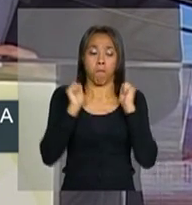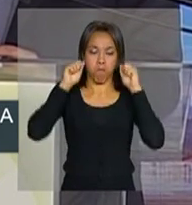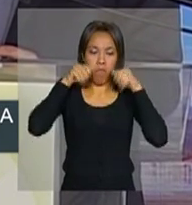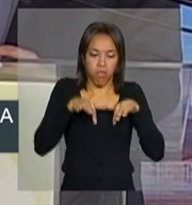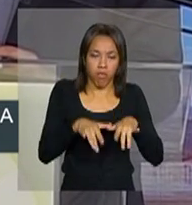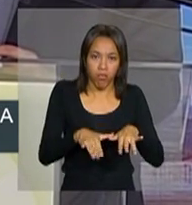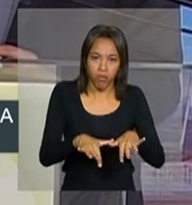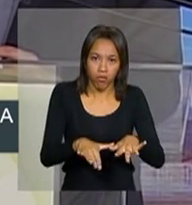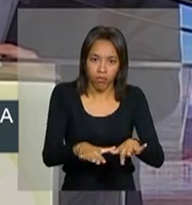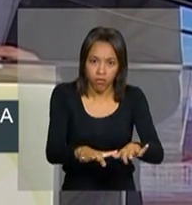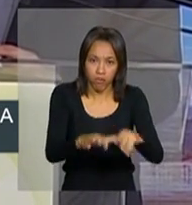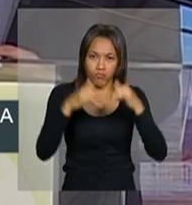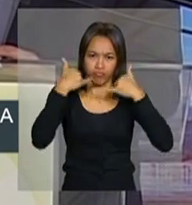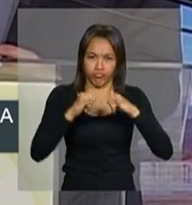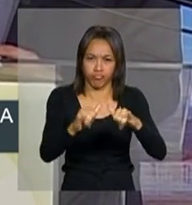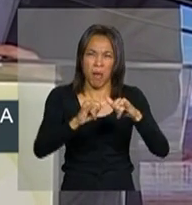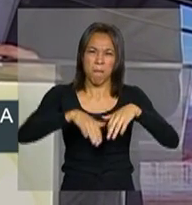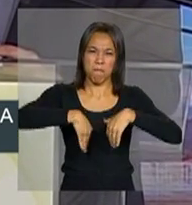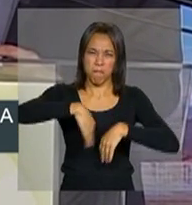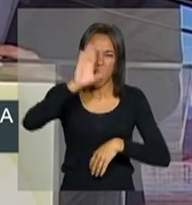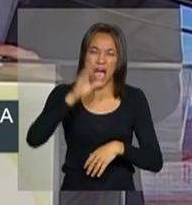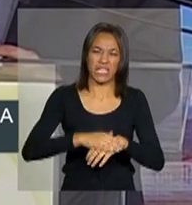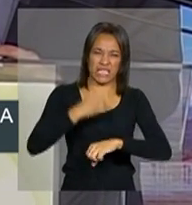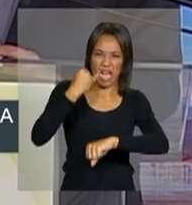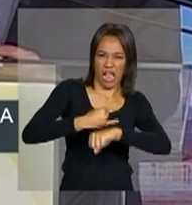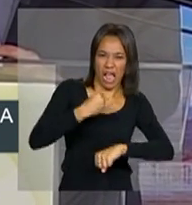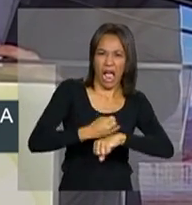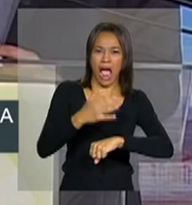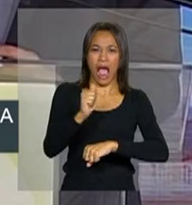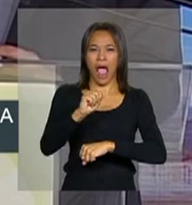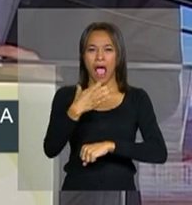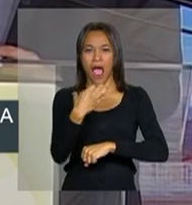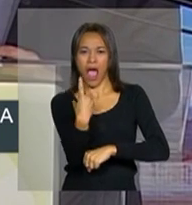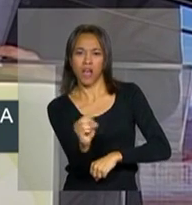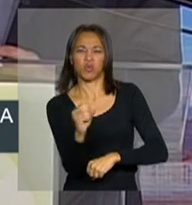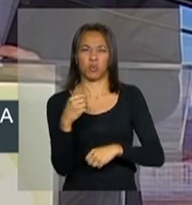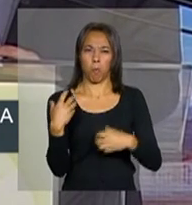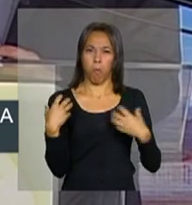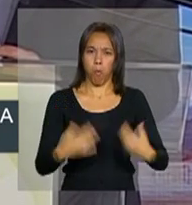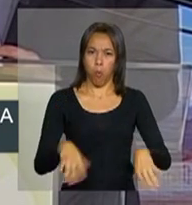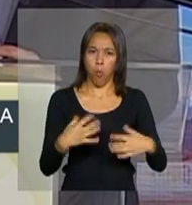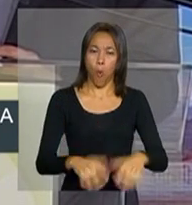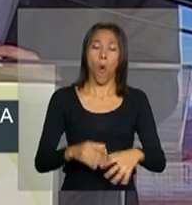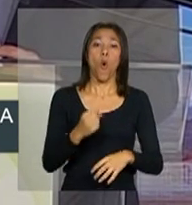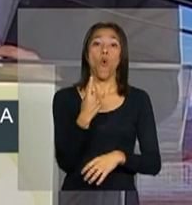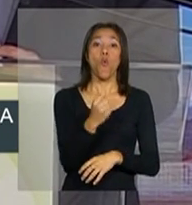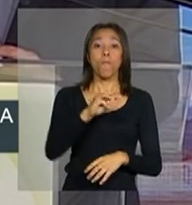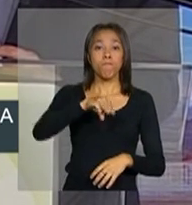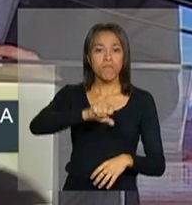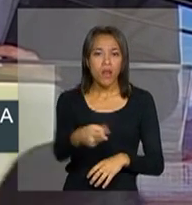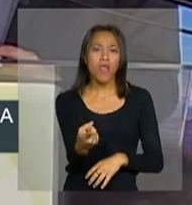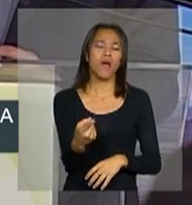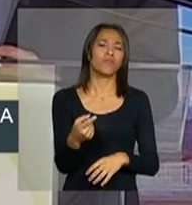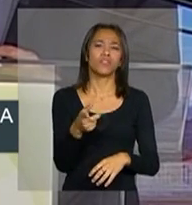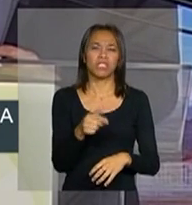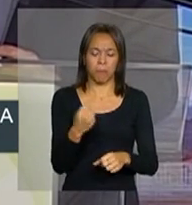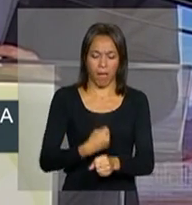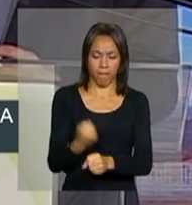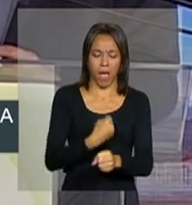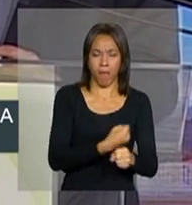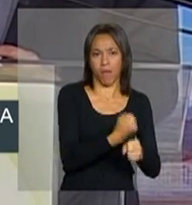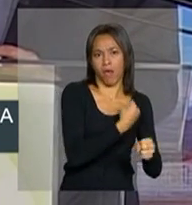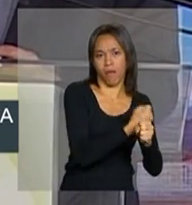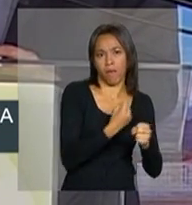quase 50 mil toneladas de aço e a impressionante marca de um milhão de metros cúbricos de concreto